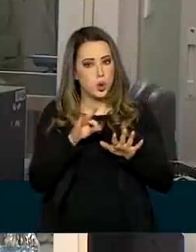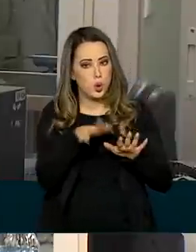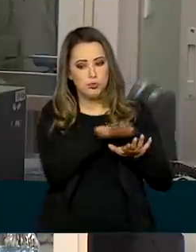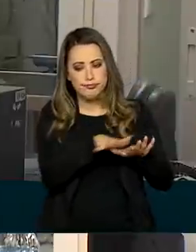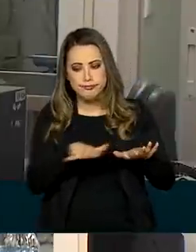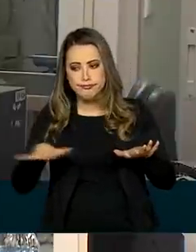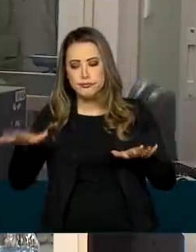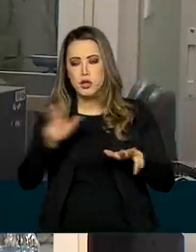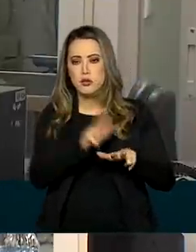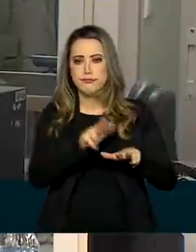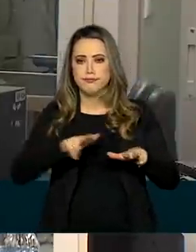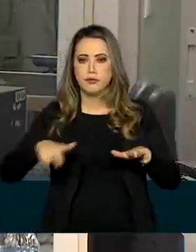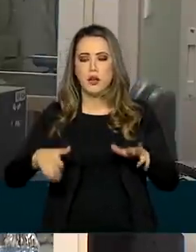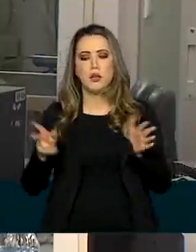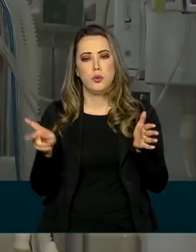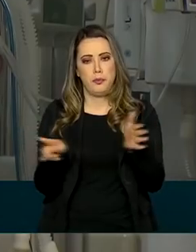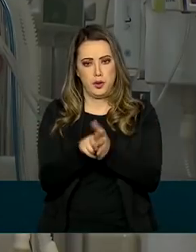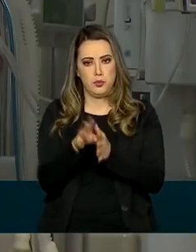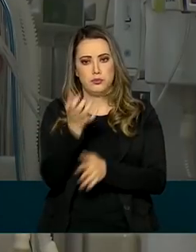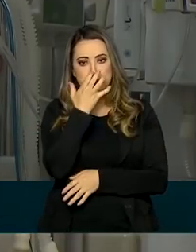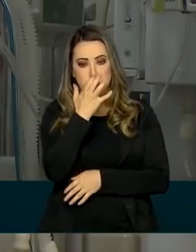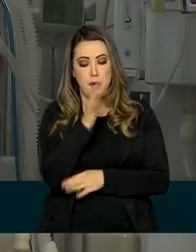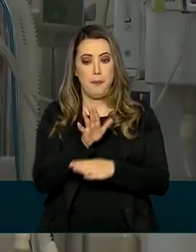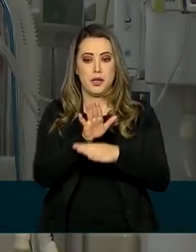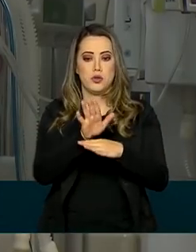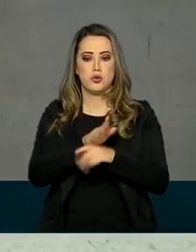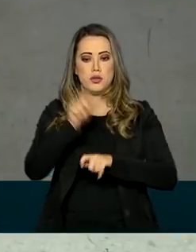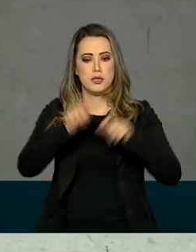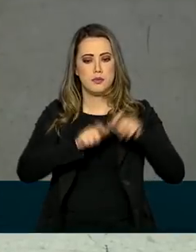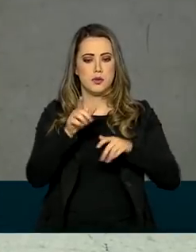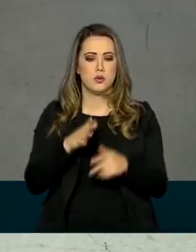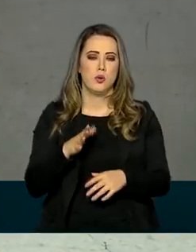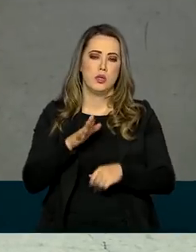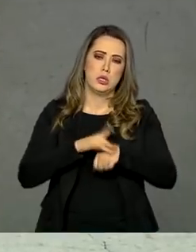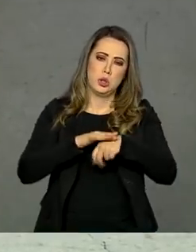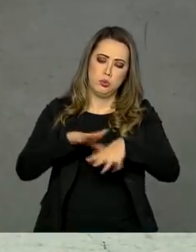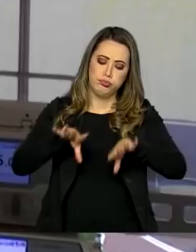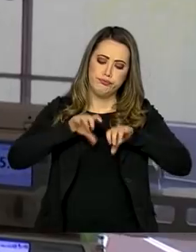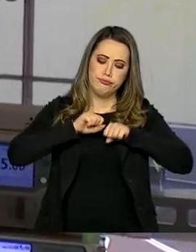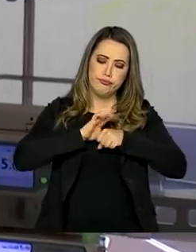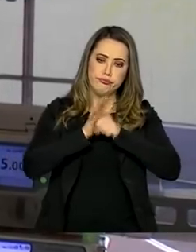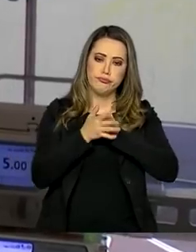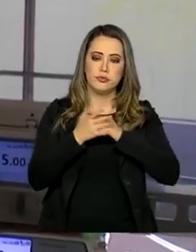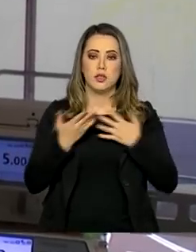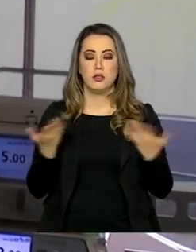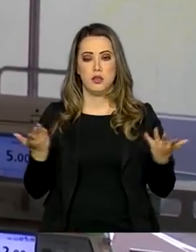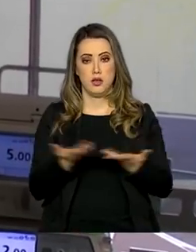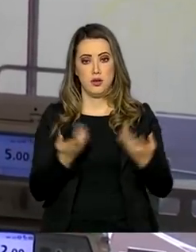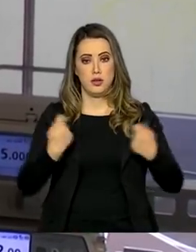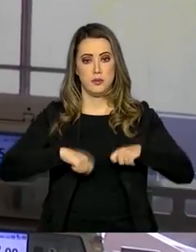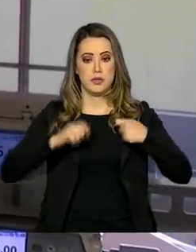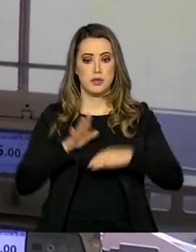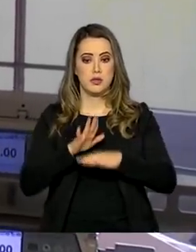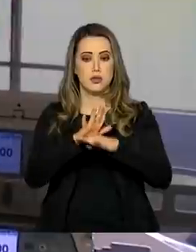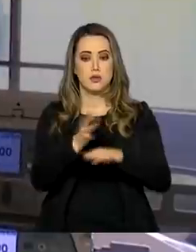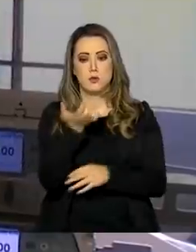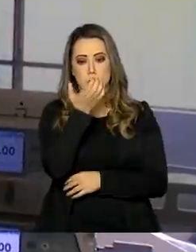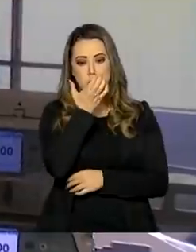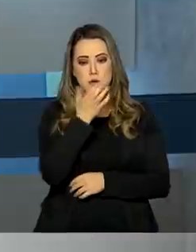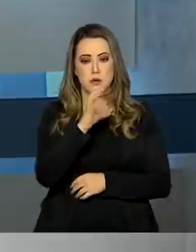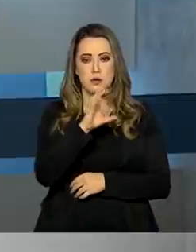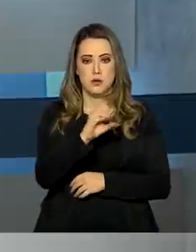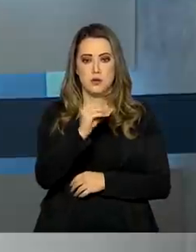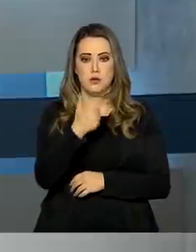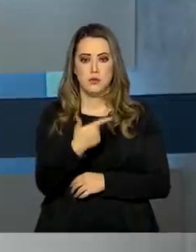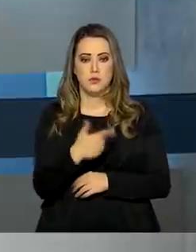A medida pretende fortalecer a assistência aos pacientes de Covid-19 atendidos pelo SUS que necessitam de suporte de oxigênio.